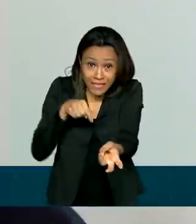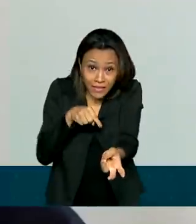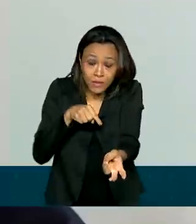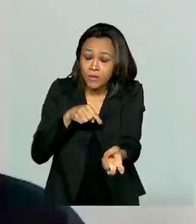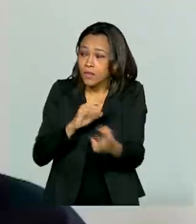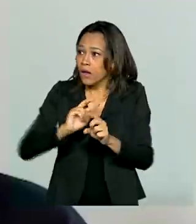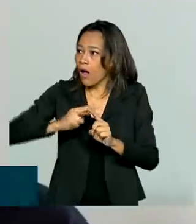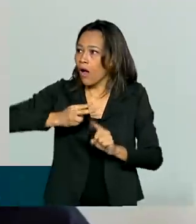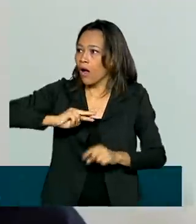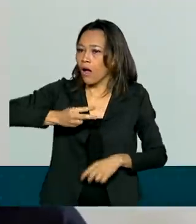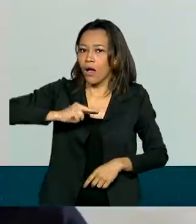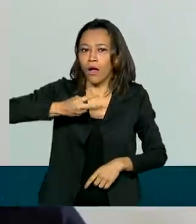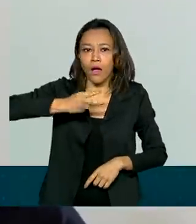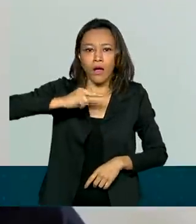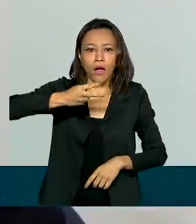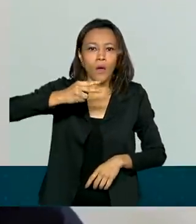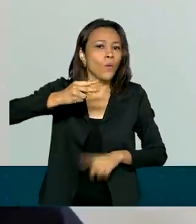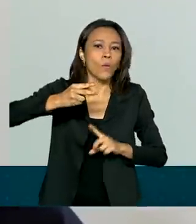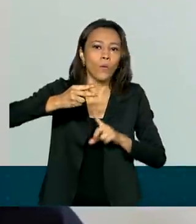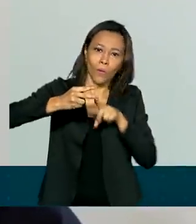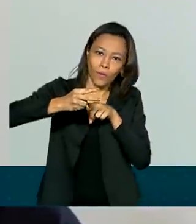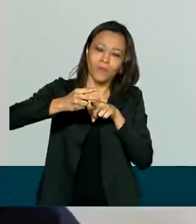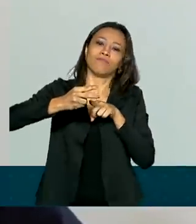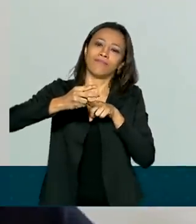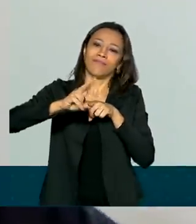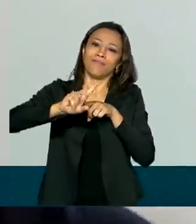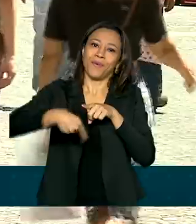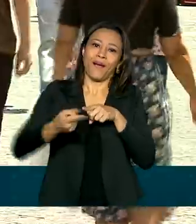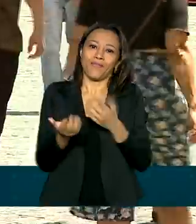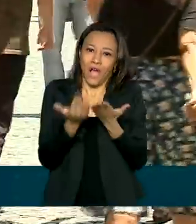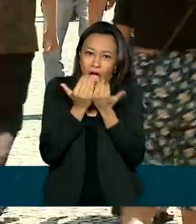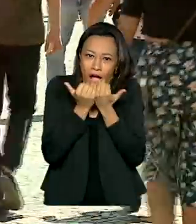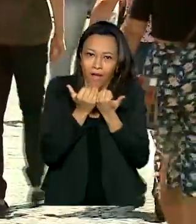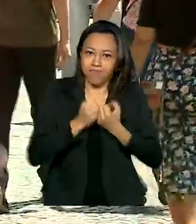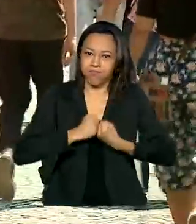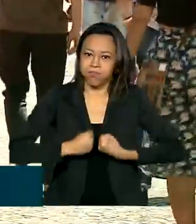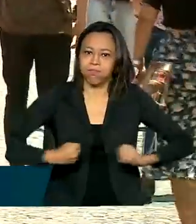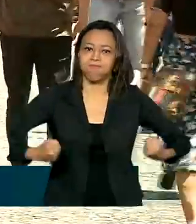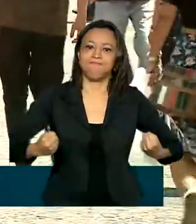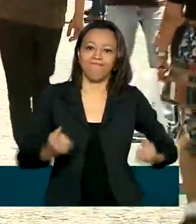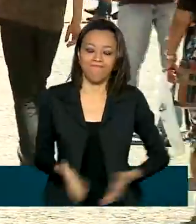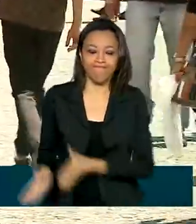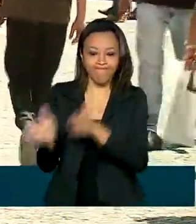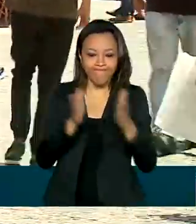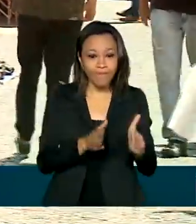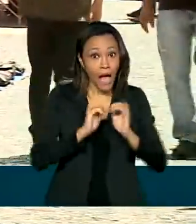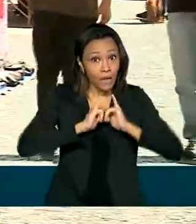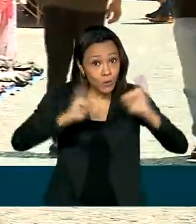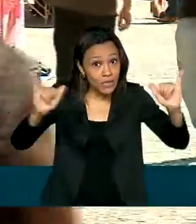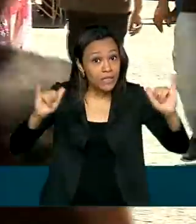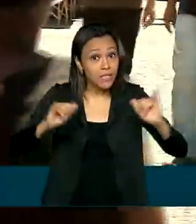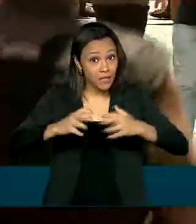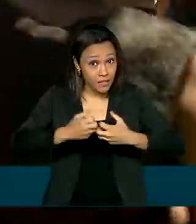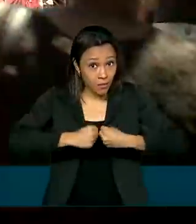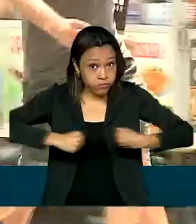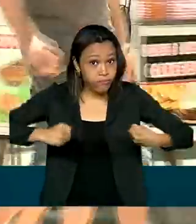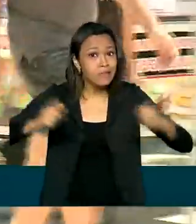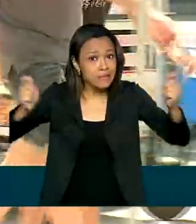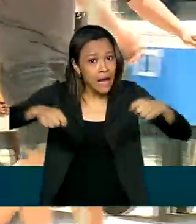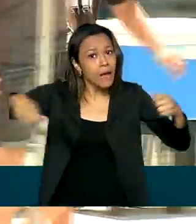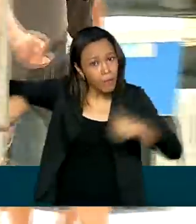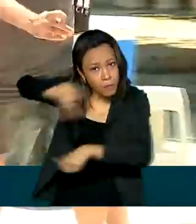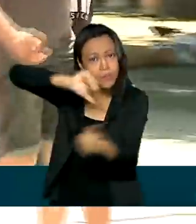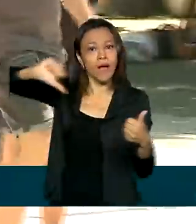significativamente com o aumento do índice de massa corporal. A boa notícia para quem está com excesso de peso é que é possível mudar,